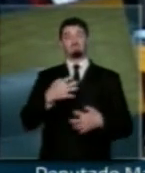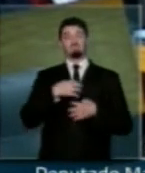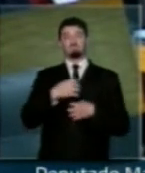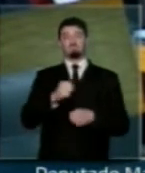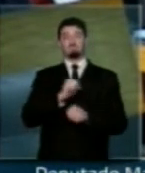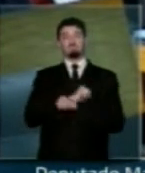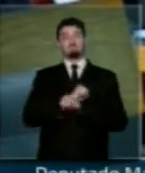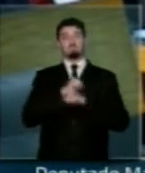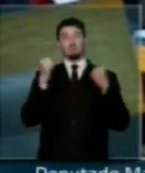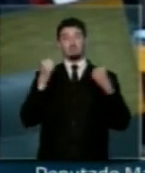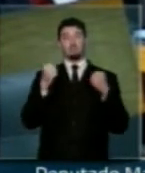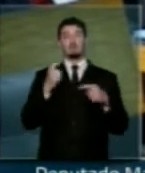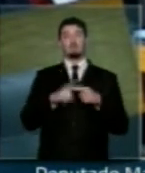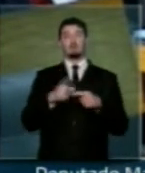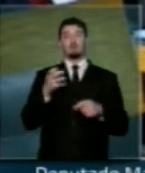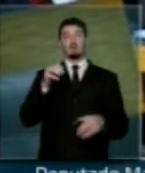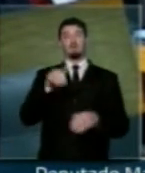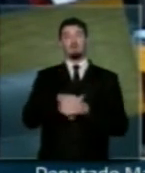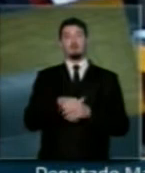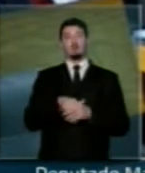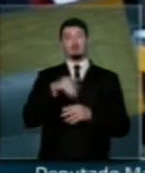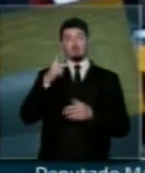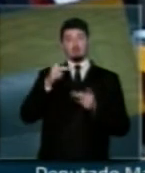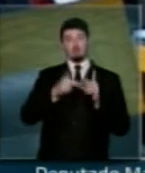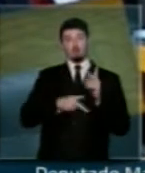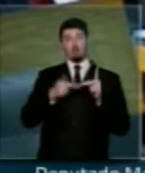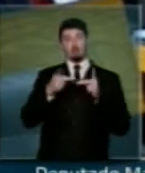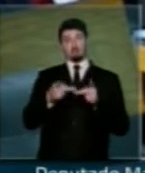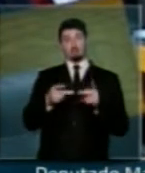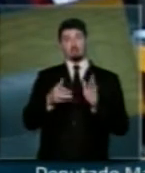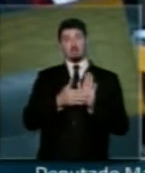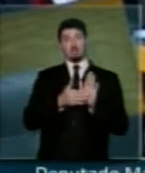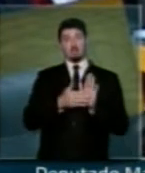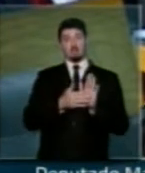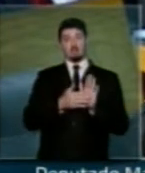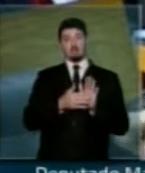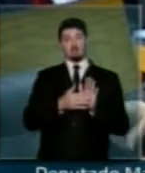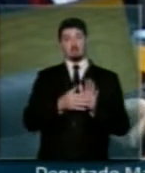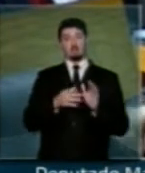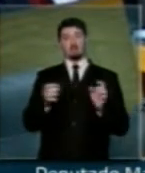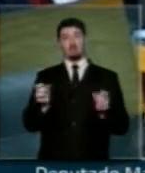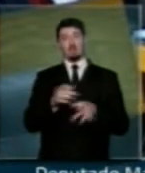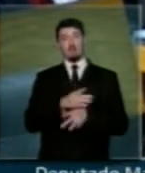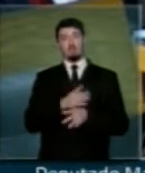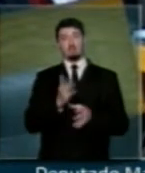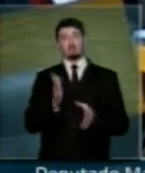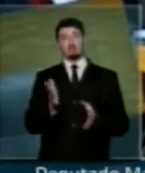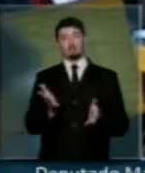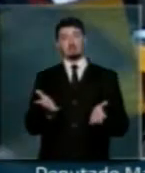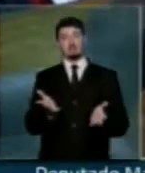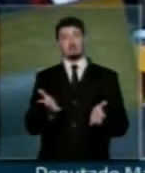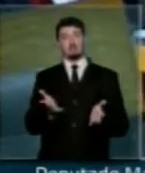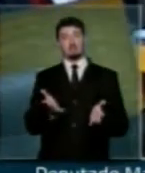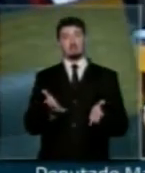quando se pretendeu votar um projeto perfeito e acabado, da lavra do